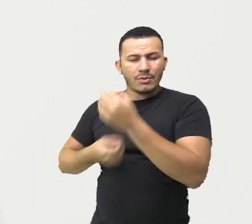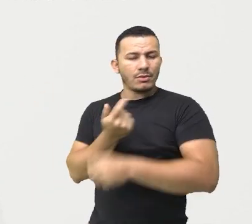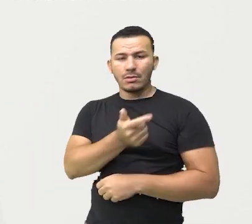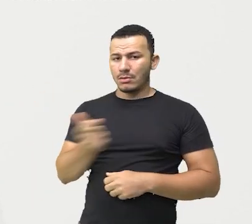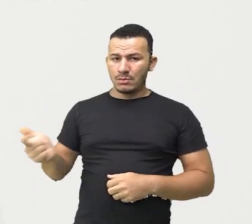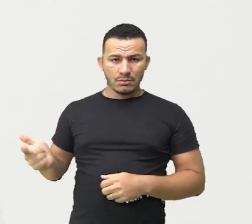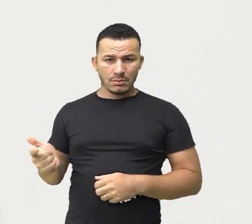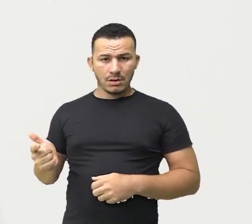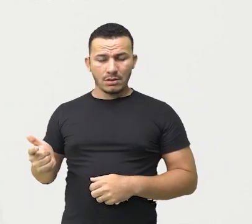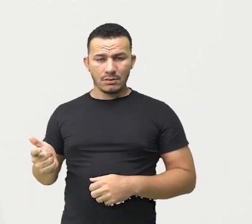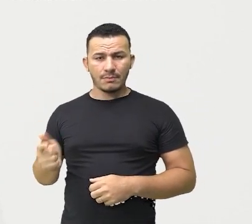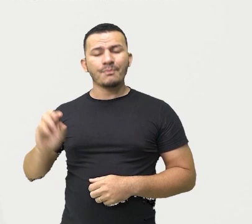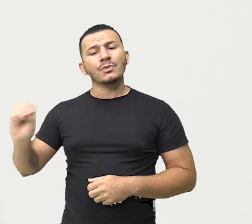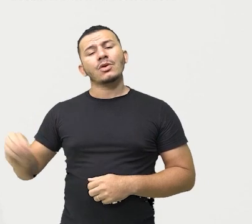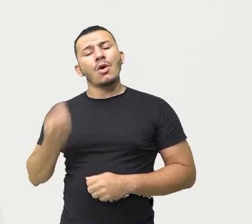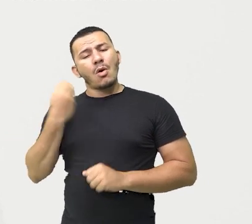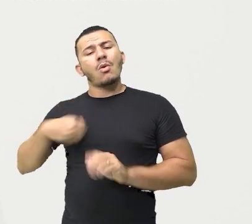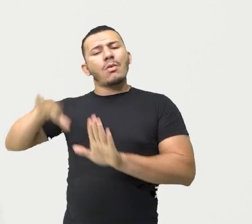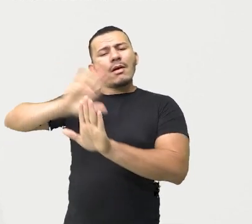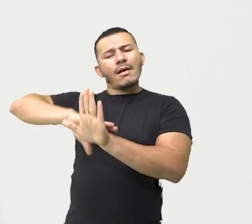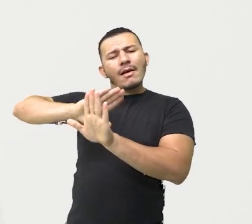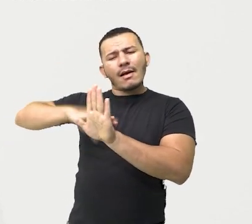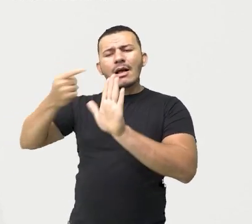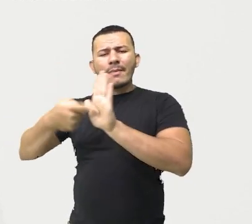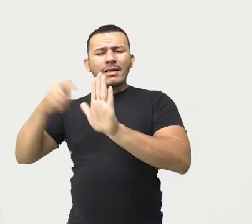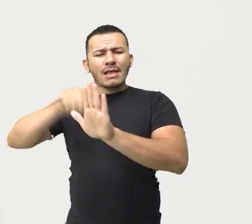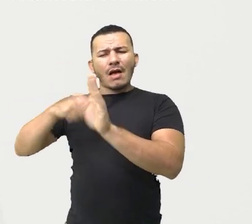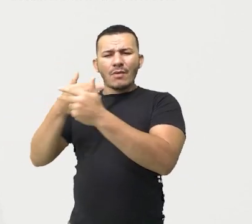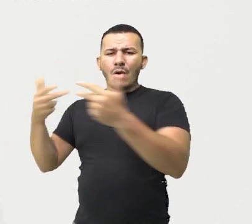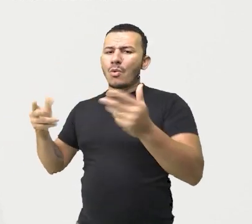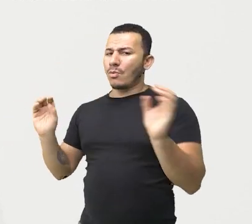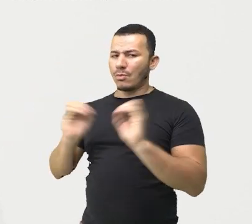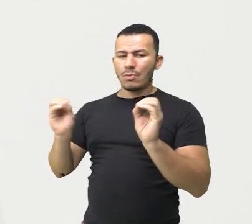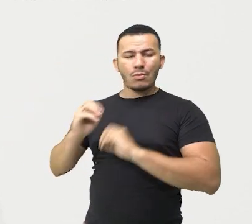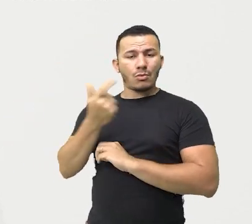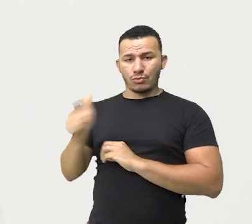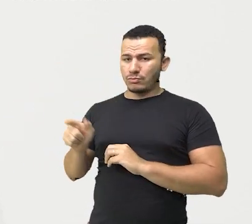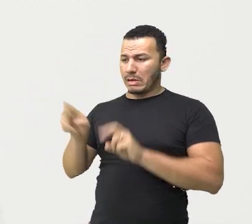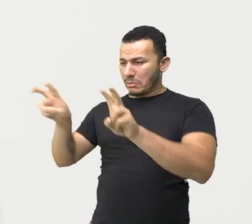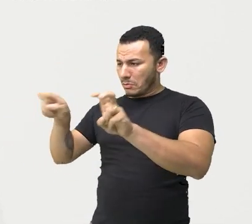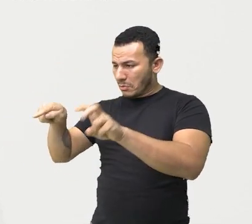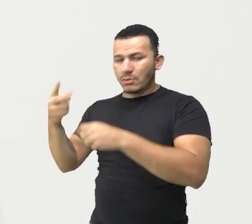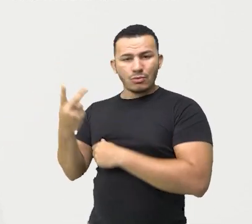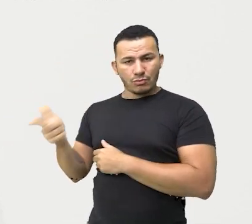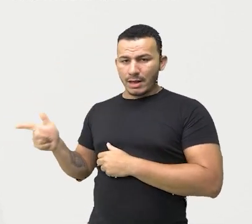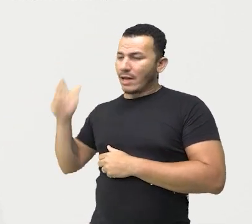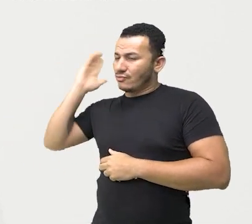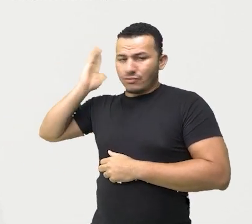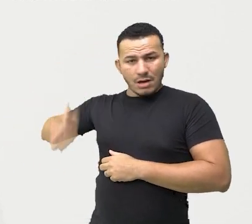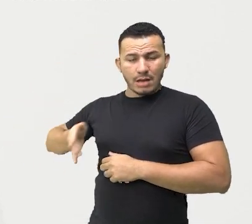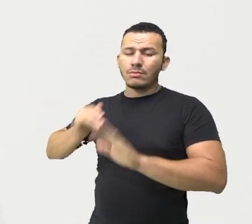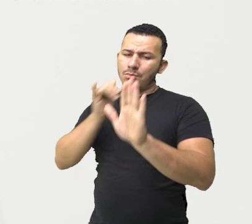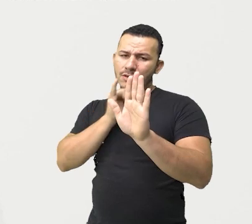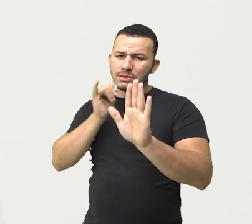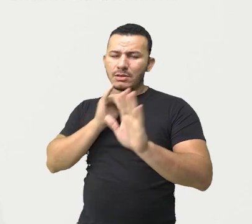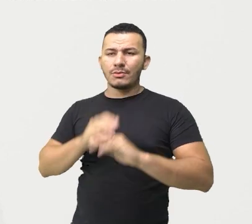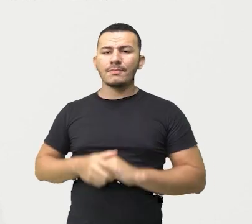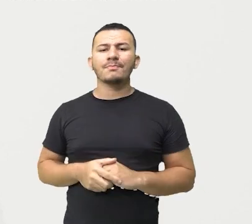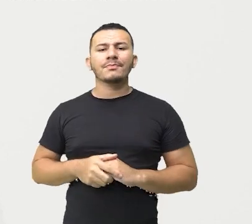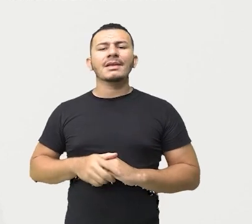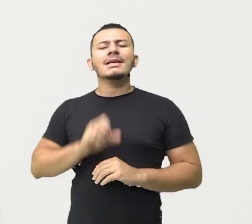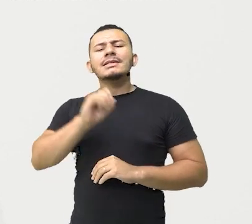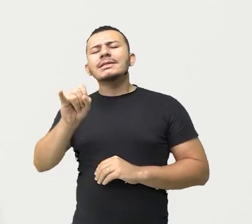ou impressões subjetivas do emissor. Então, uma descrição direta, se a gente fosse pegar a mesma